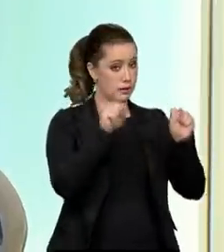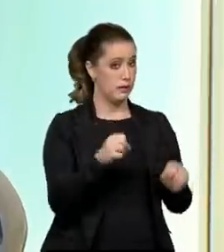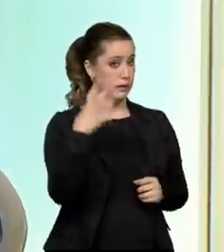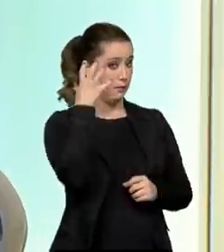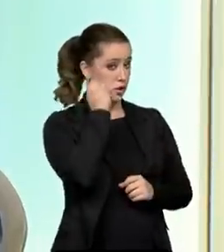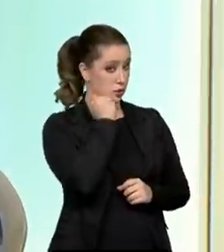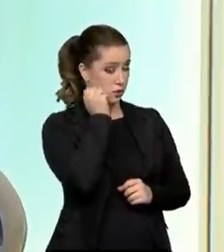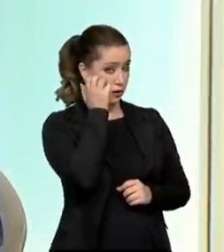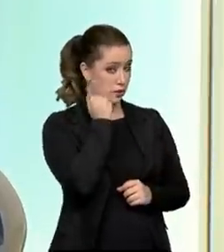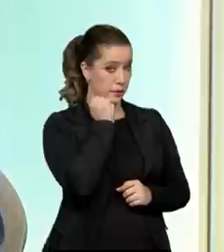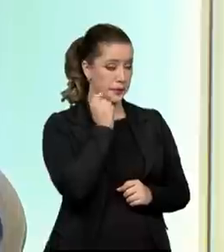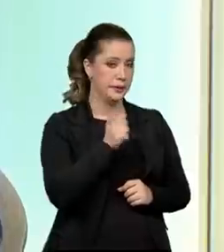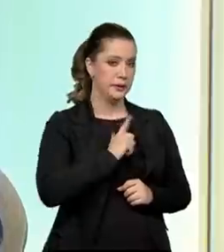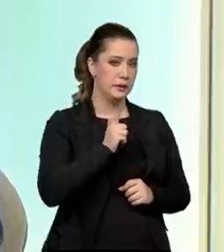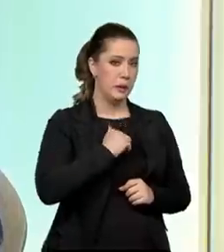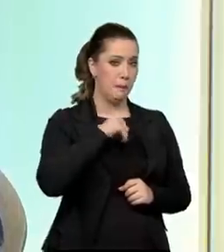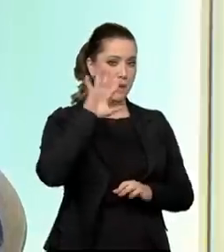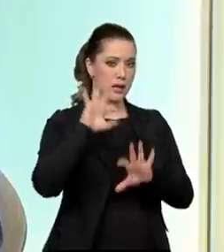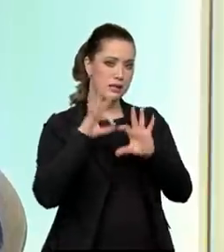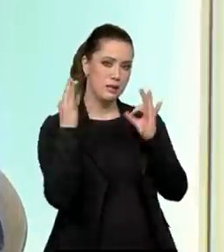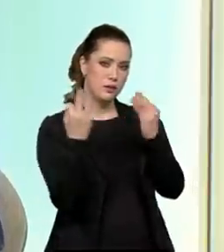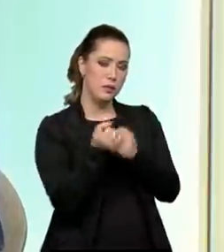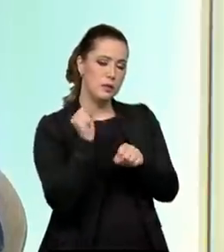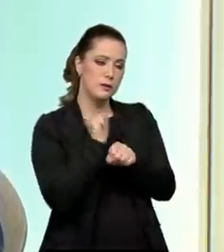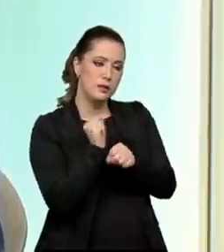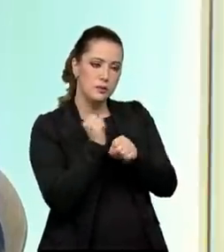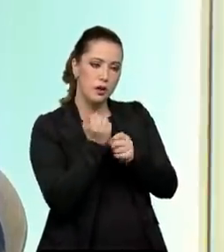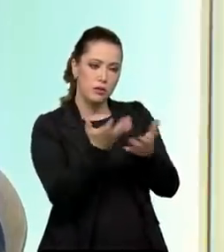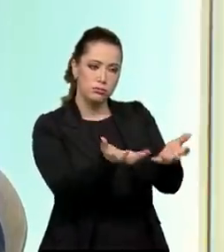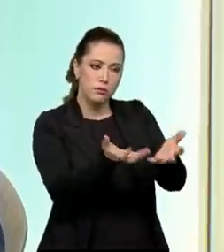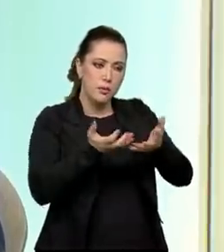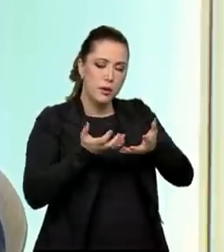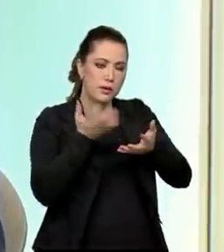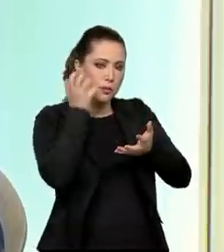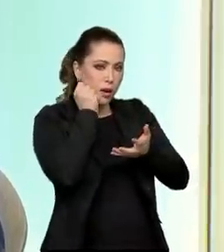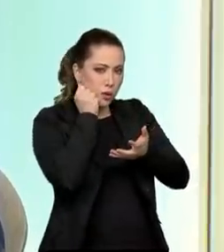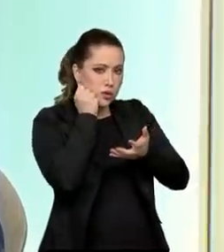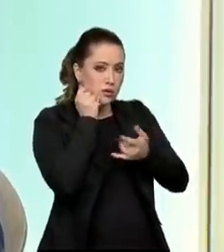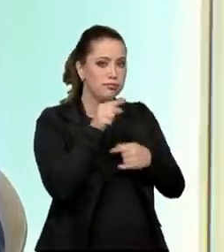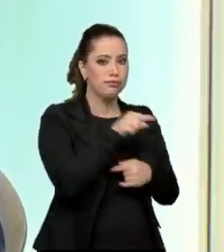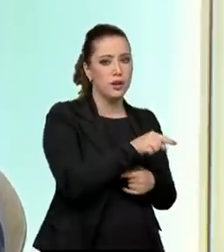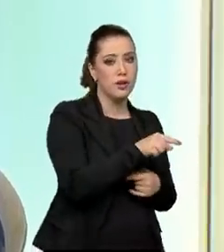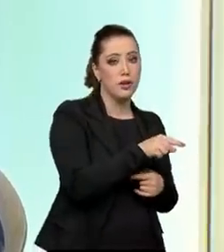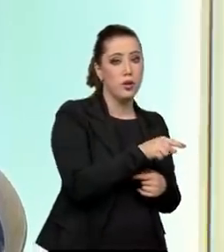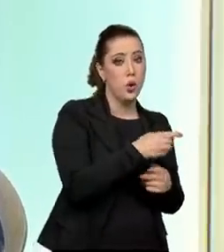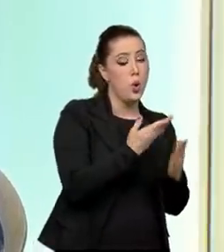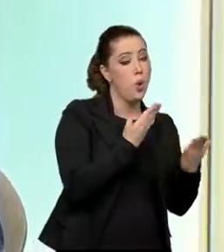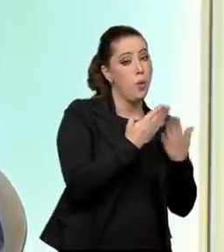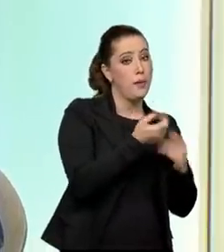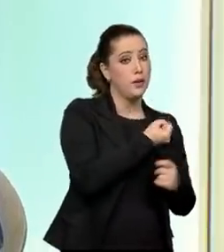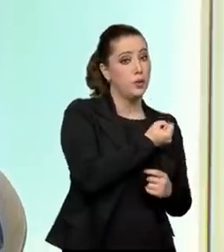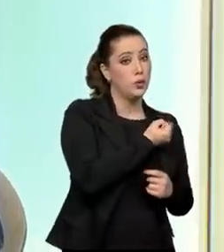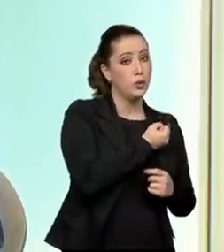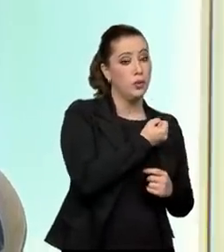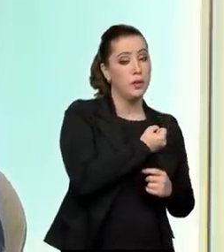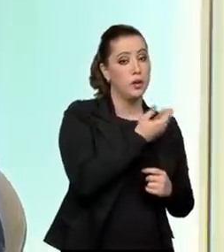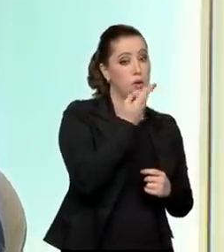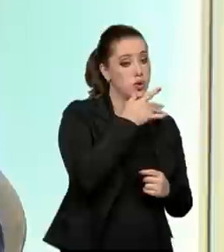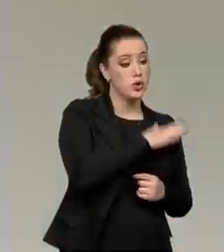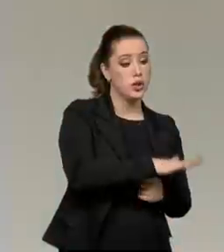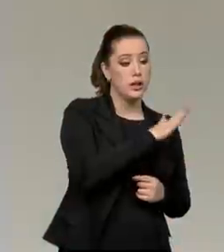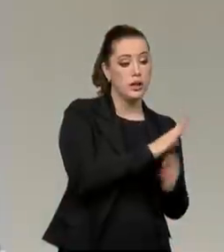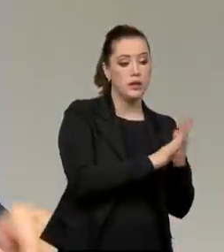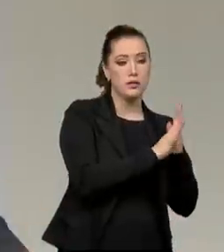você tem mais famílias hoje esperando para adotar do que crianças na fila esperando para ser adotadas. Olha que